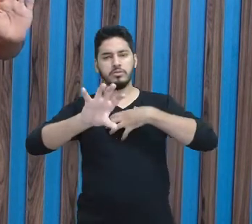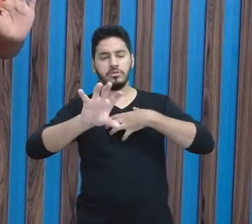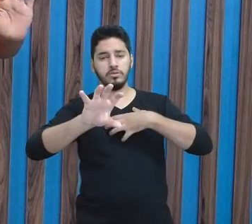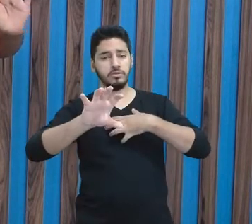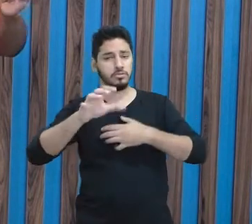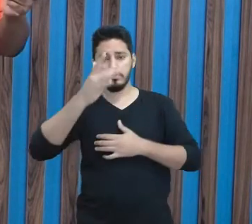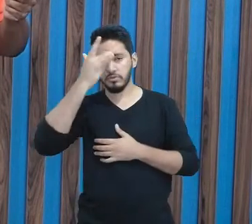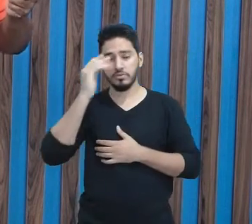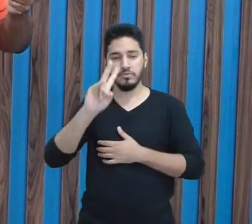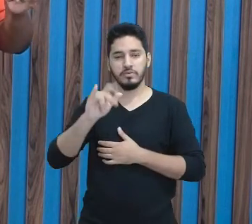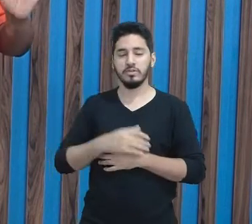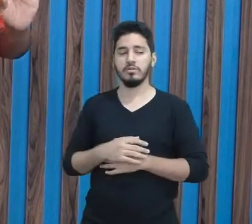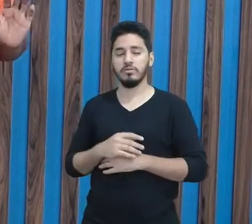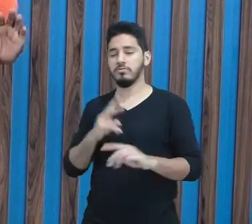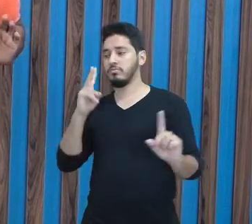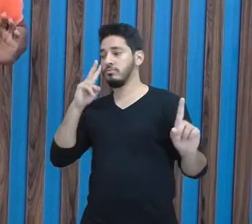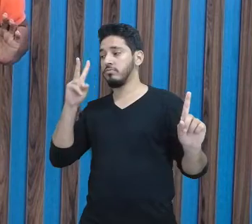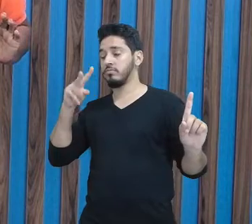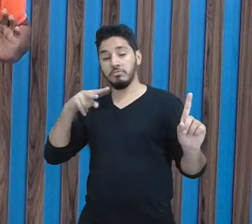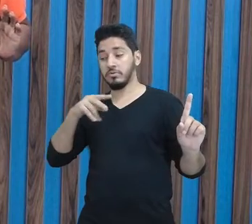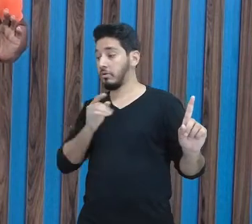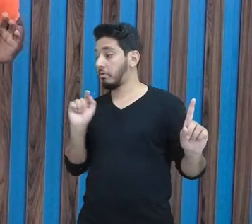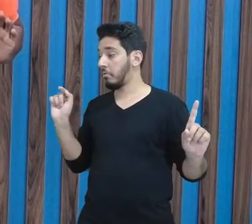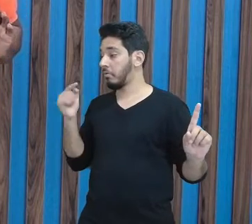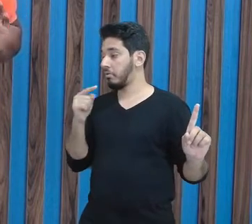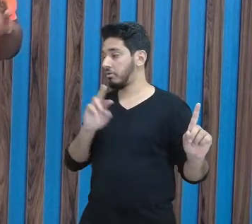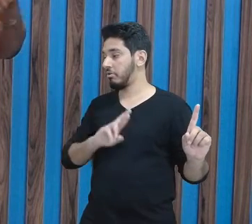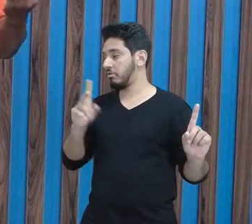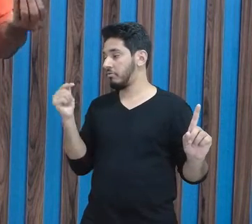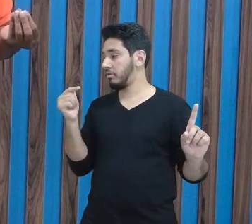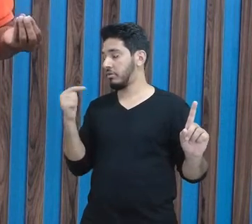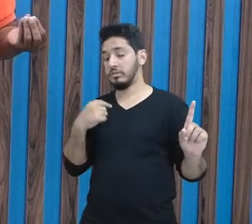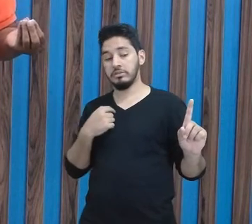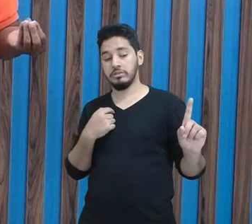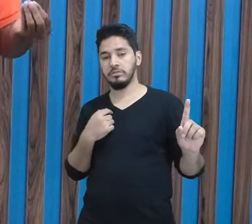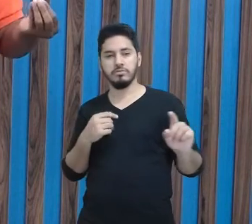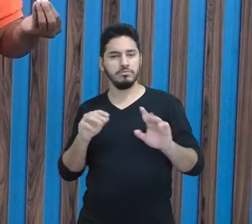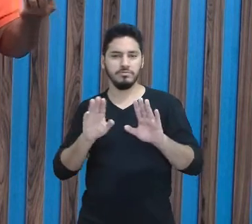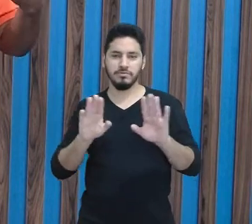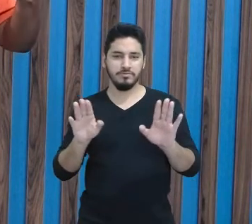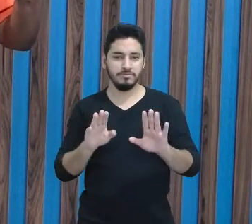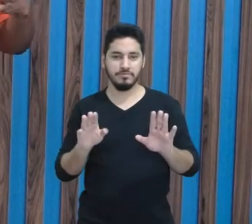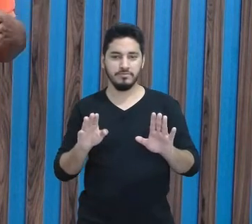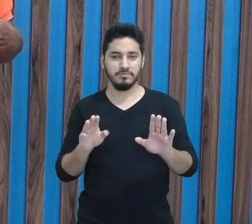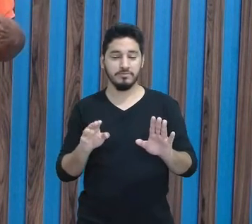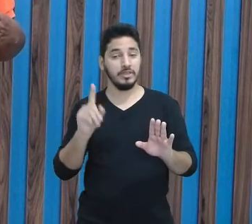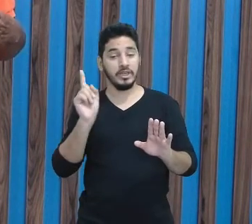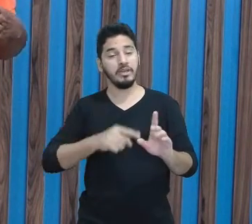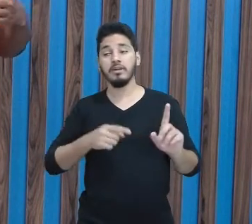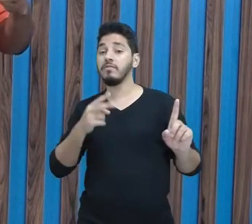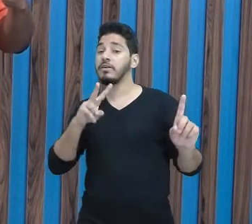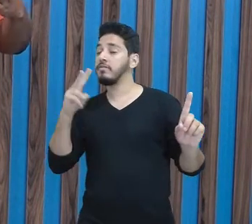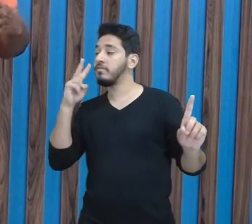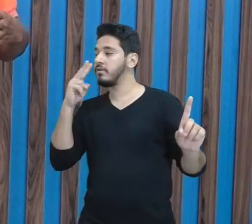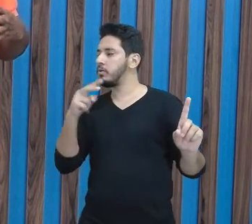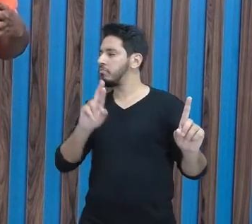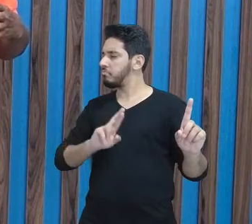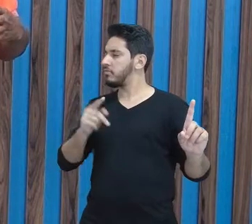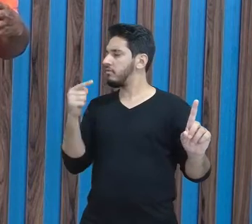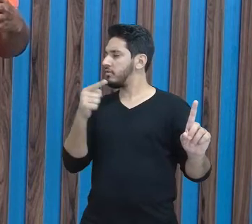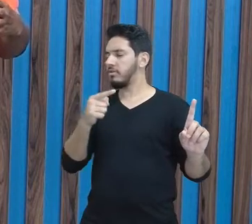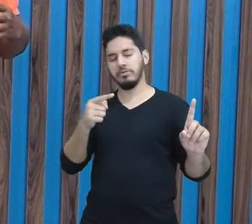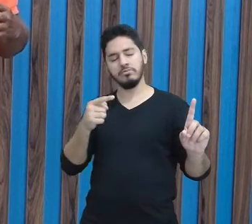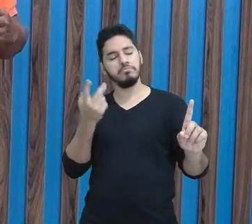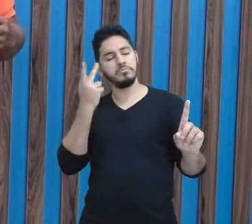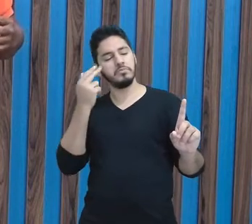ninguém vai estar olhando o outro como diferente e sim como uma diversidade. Que estamos em uma escola, em uma sala de